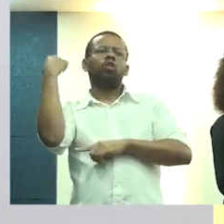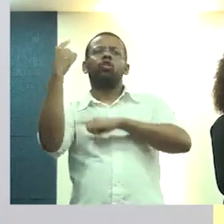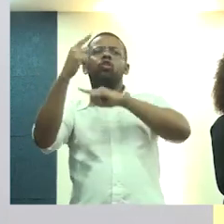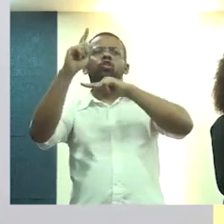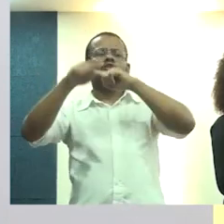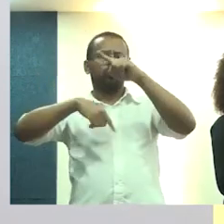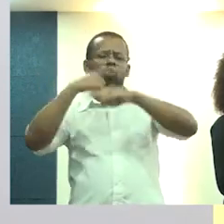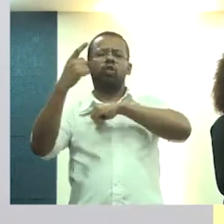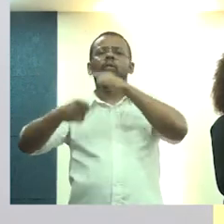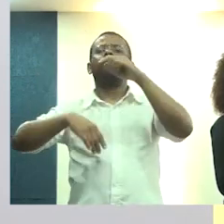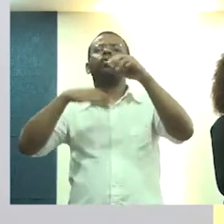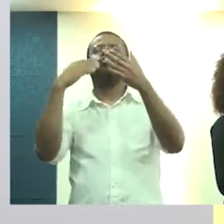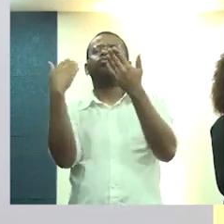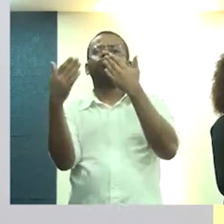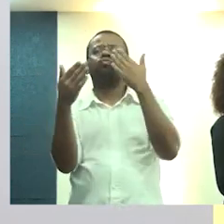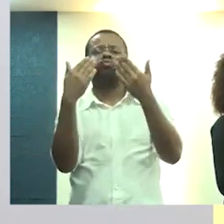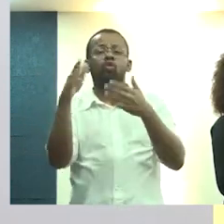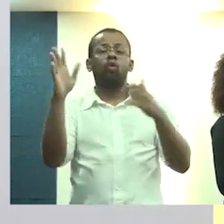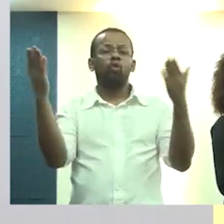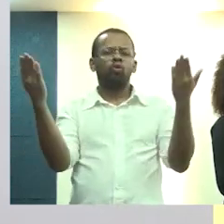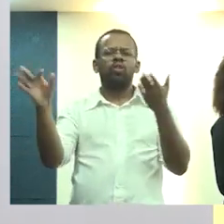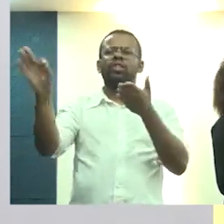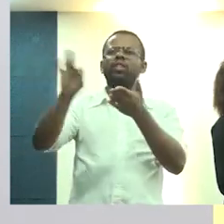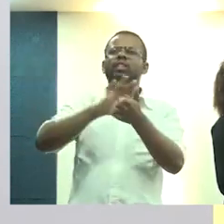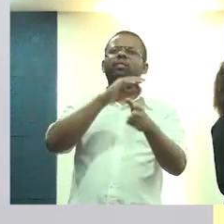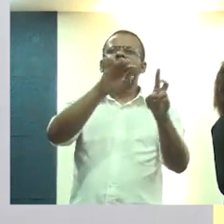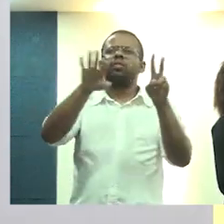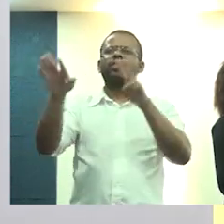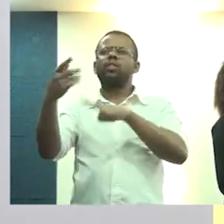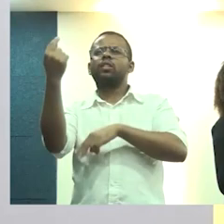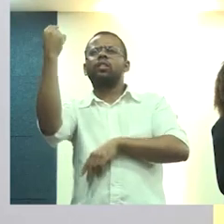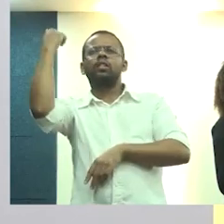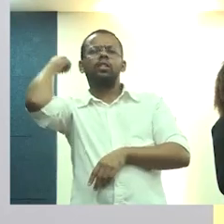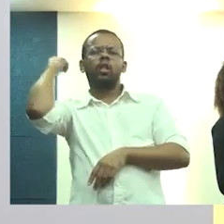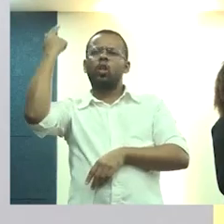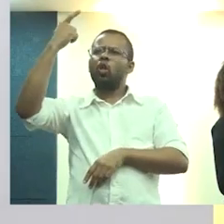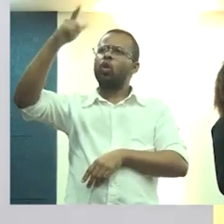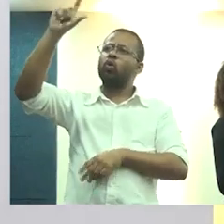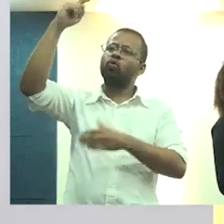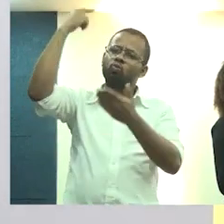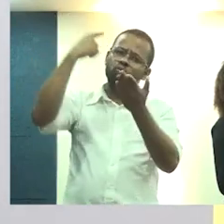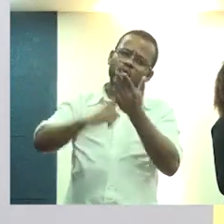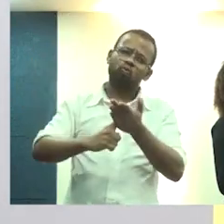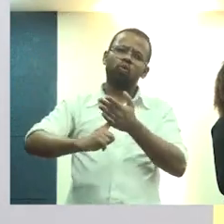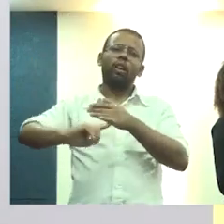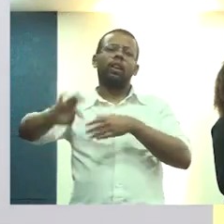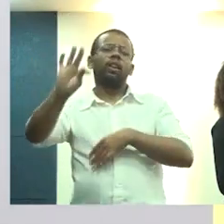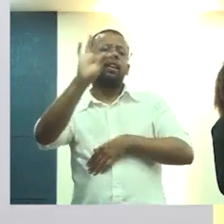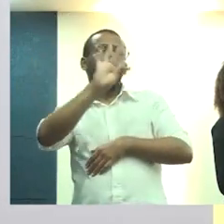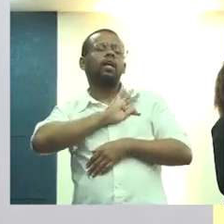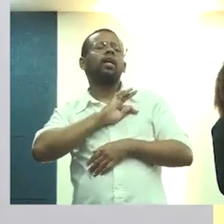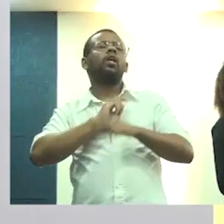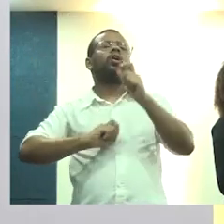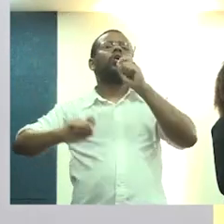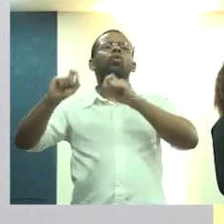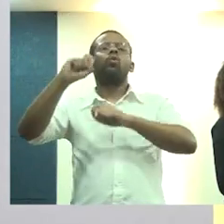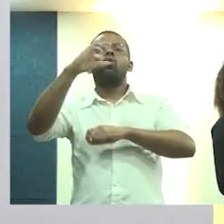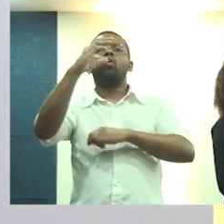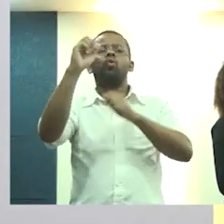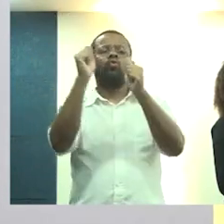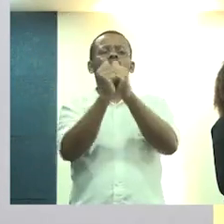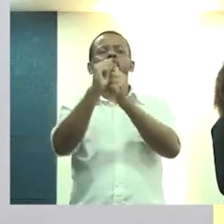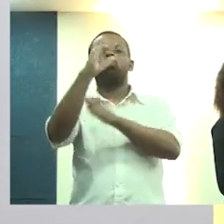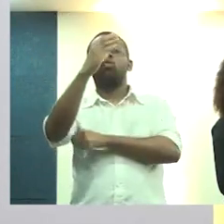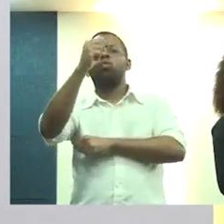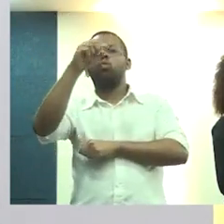estamos aí em diálogo, e assinamos, inclusive, semana passada, mais um acordo de cooperação técnica com o